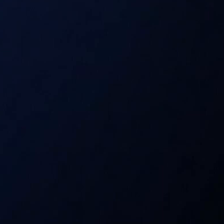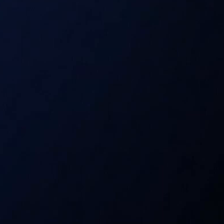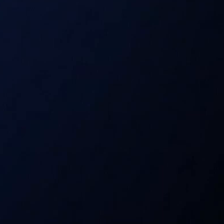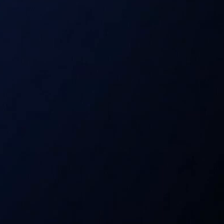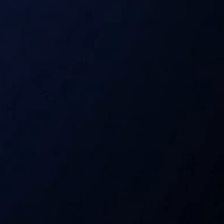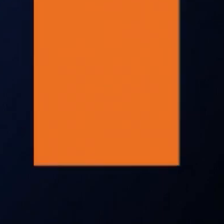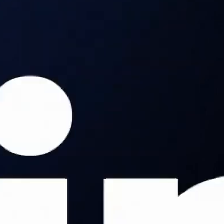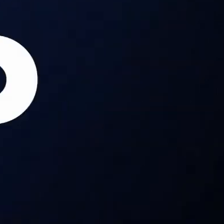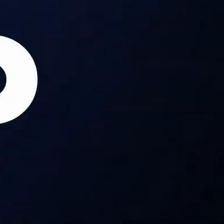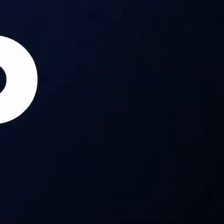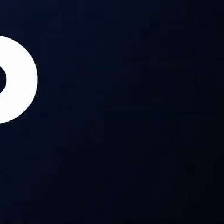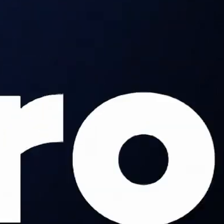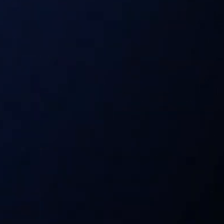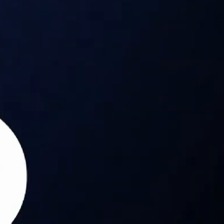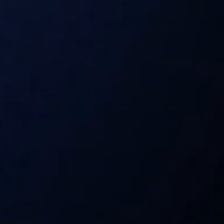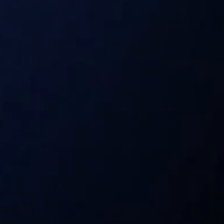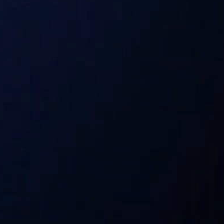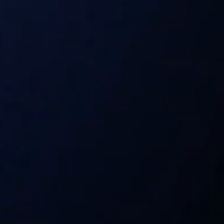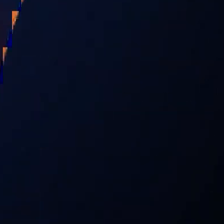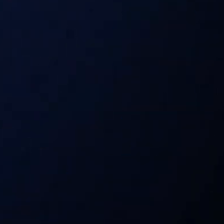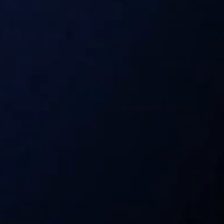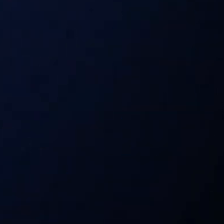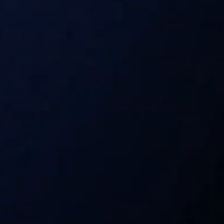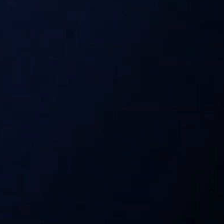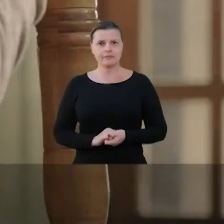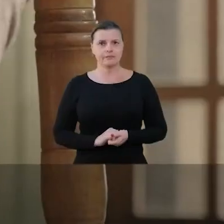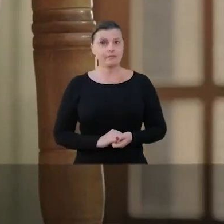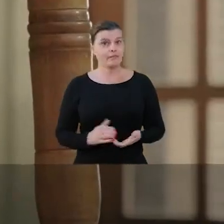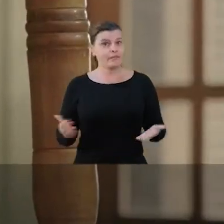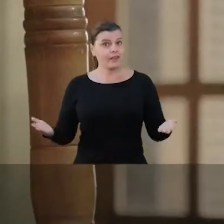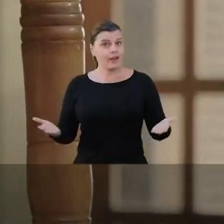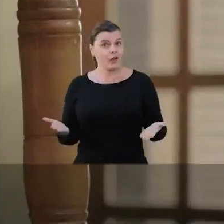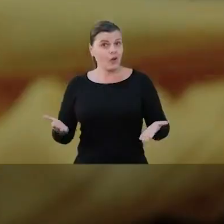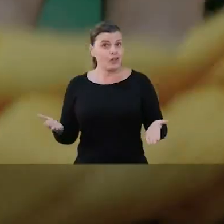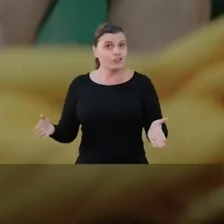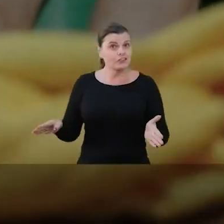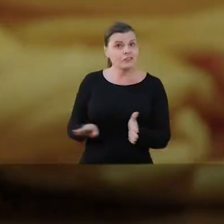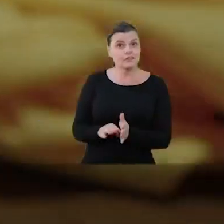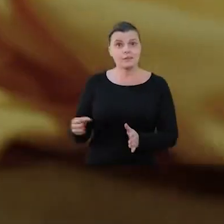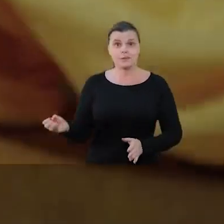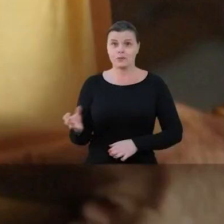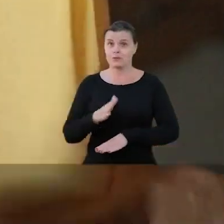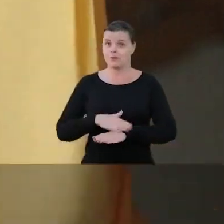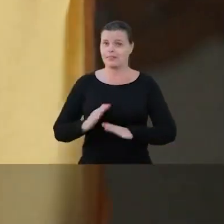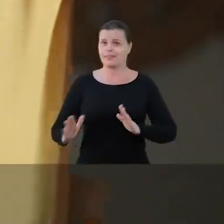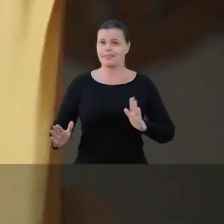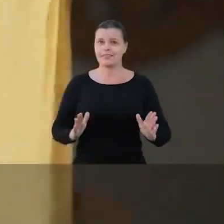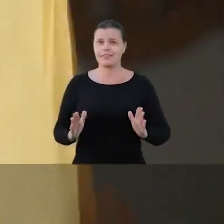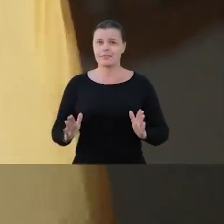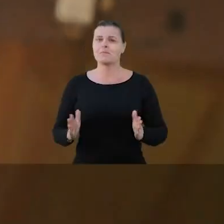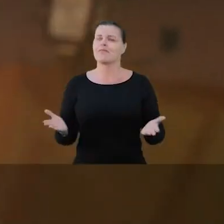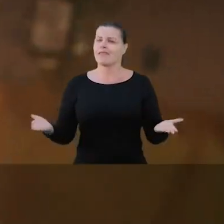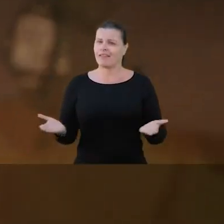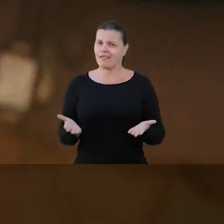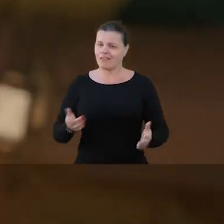Jobim é o primeiro, é o novo, é 30 Olha, vem chegando o novo tempo